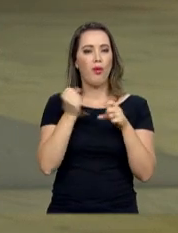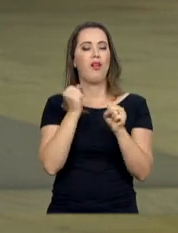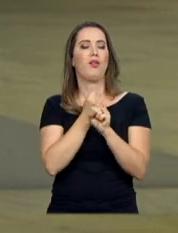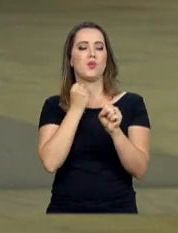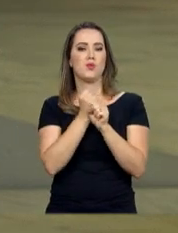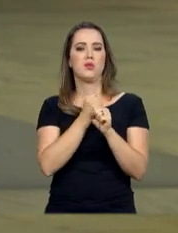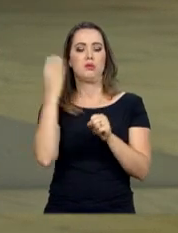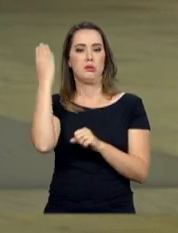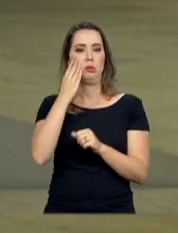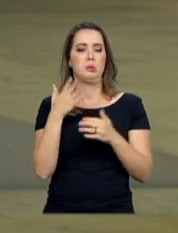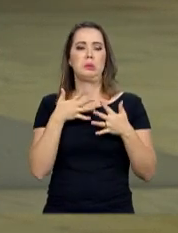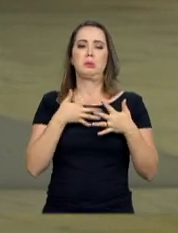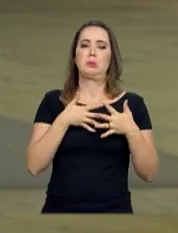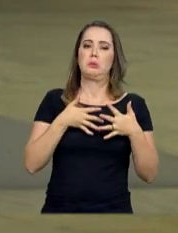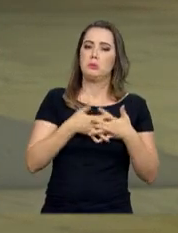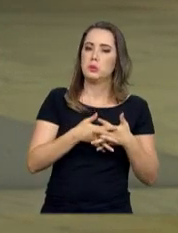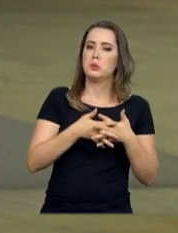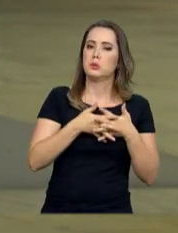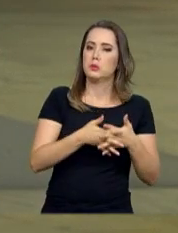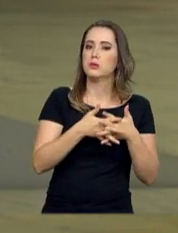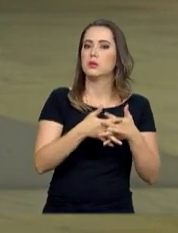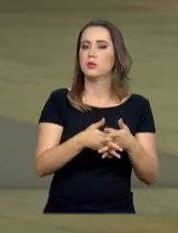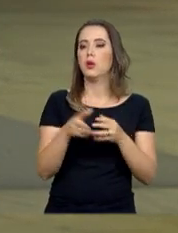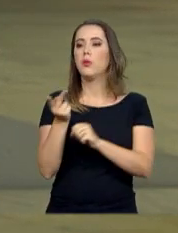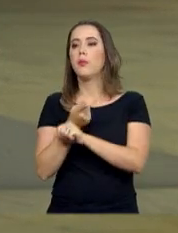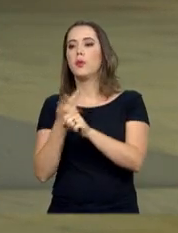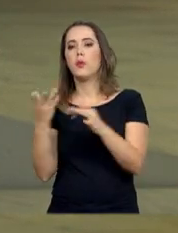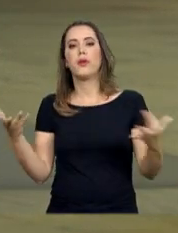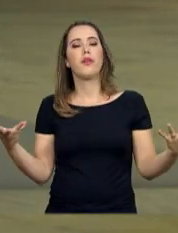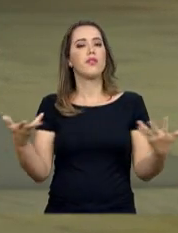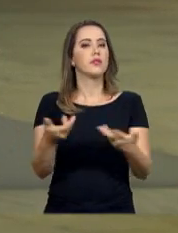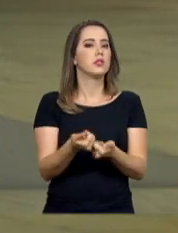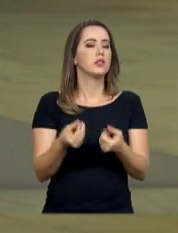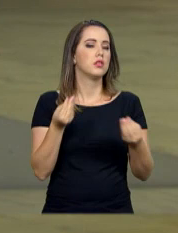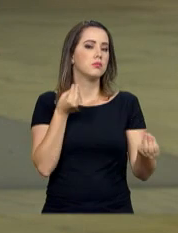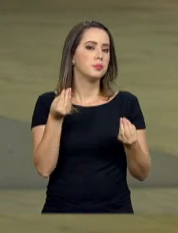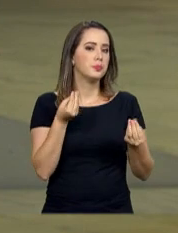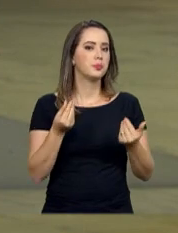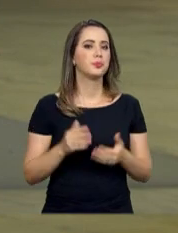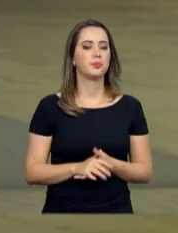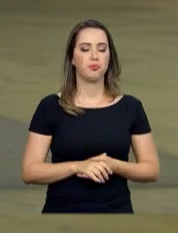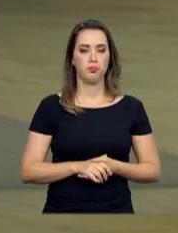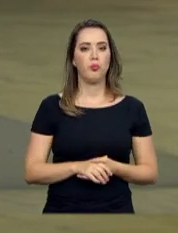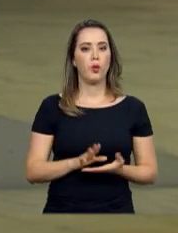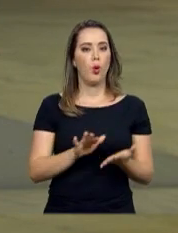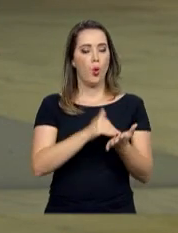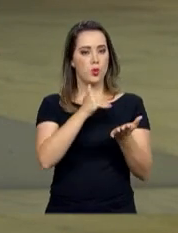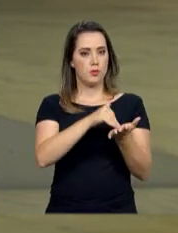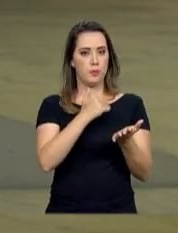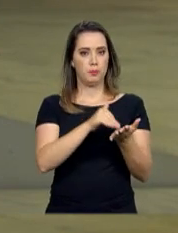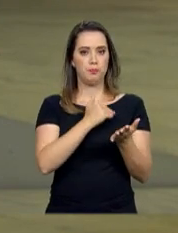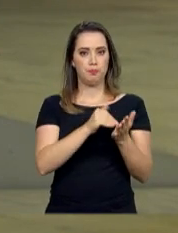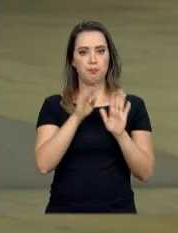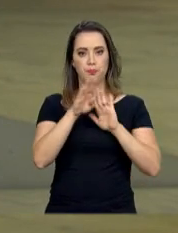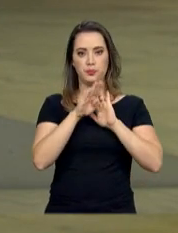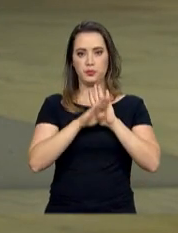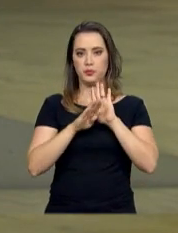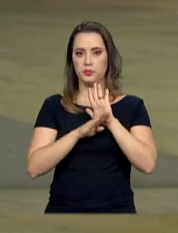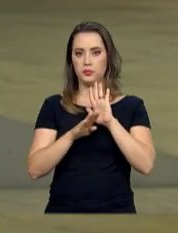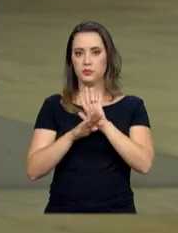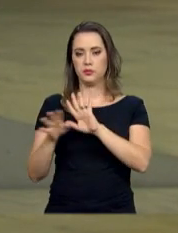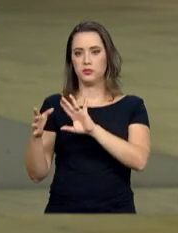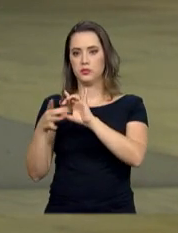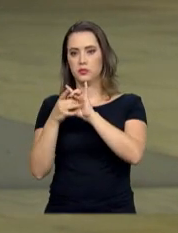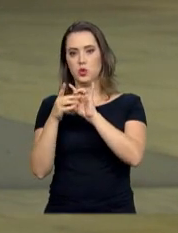brasileira e buscar soluções eficientes. O secretário da coordenação de projetos da Secretaria Especial do Programa de